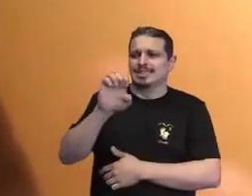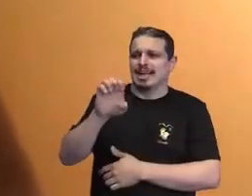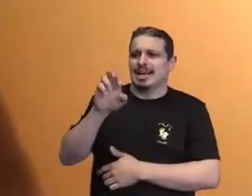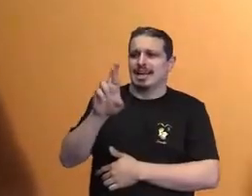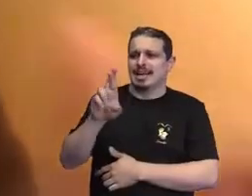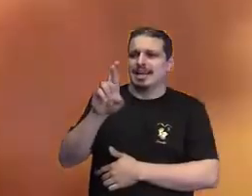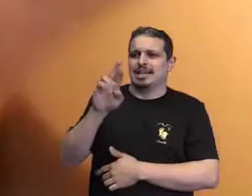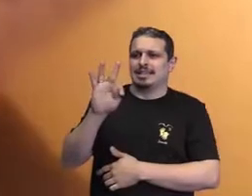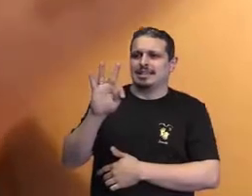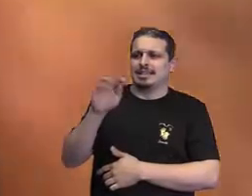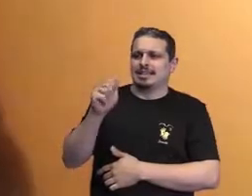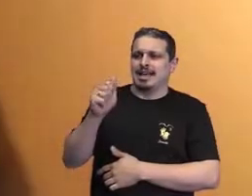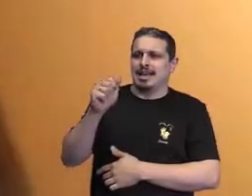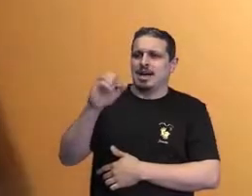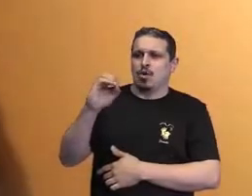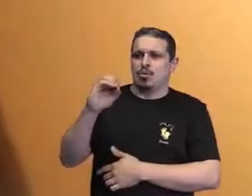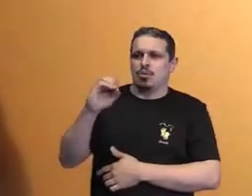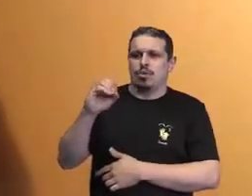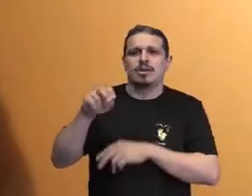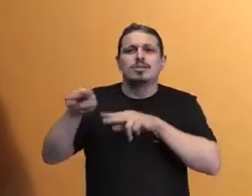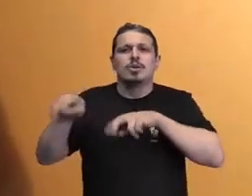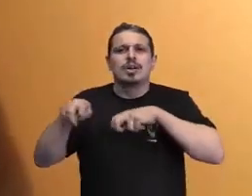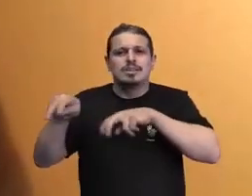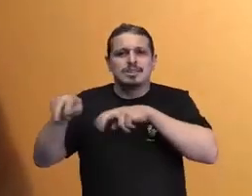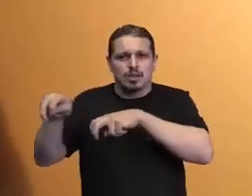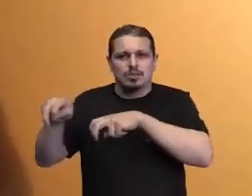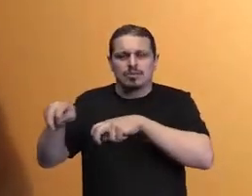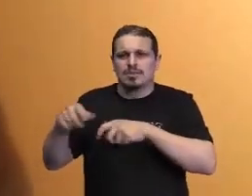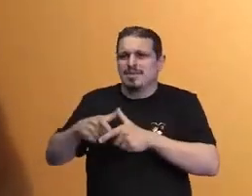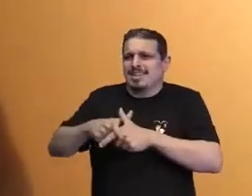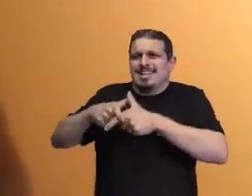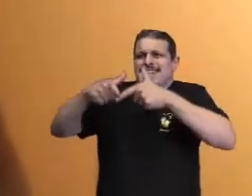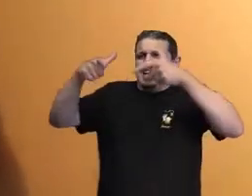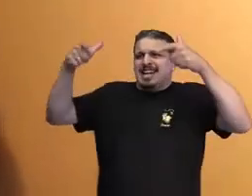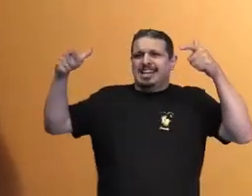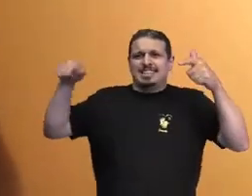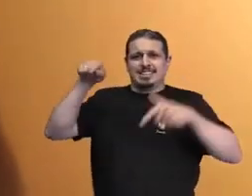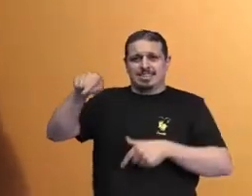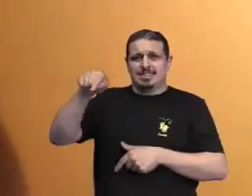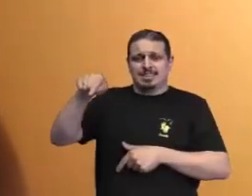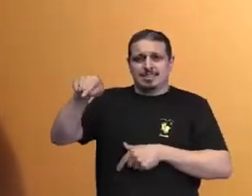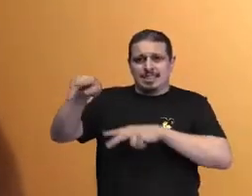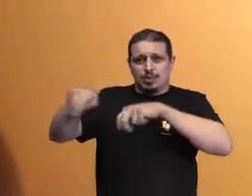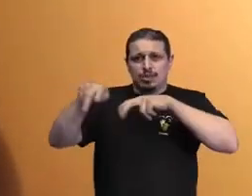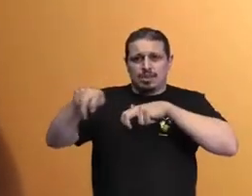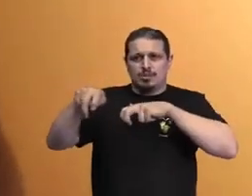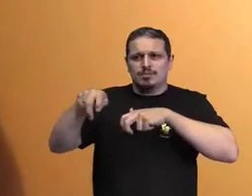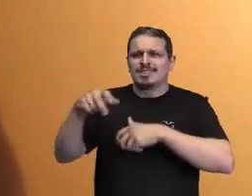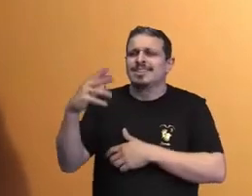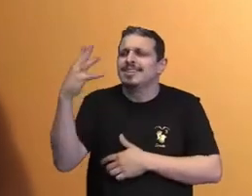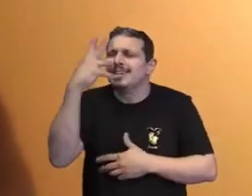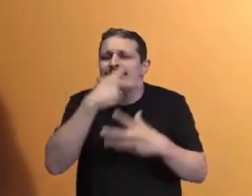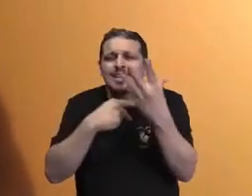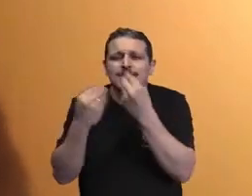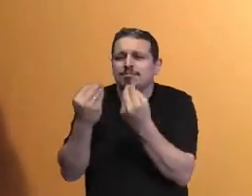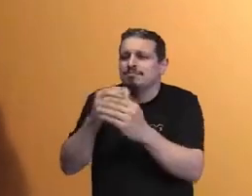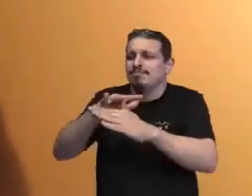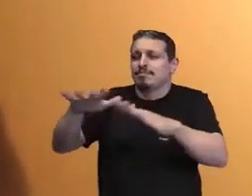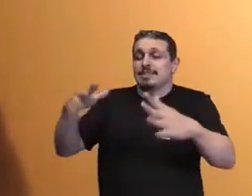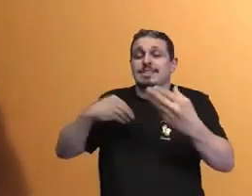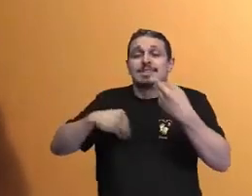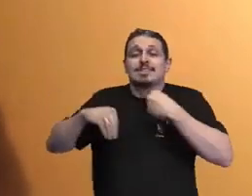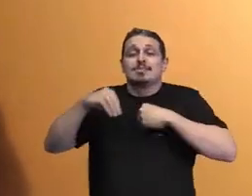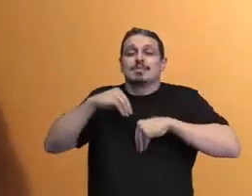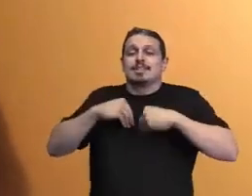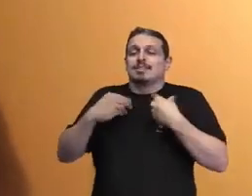difícil, ela é complexa, mas ela tem Veredas. E de maneira geral, a Vereda está na outra pessoa. Quando a gente é capaz de